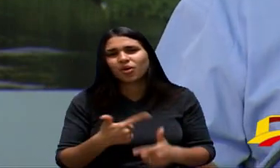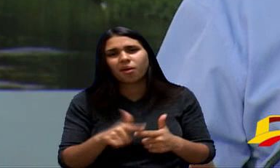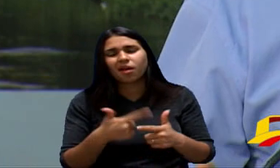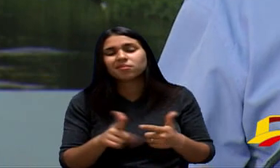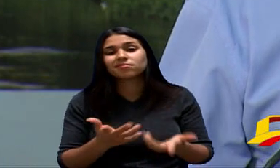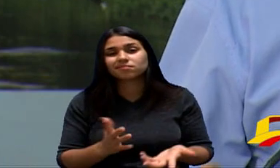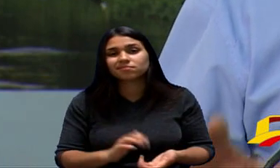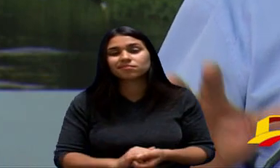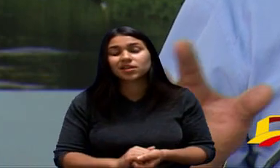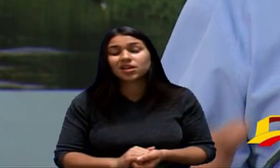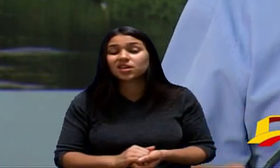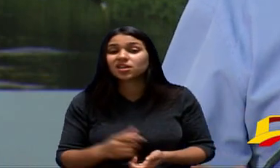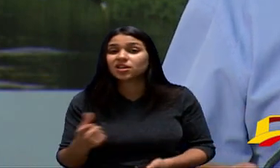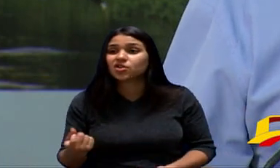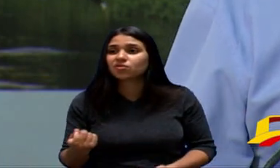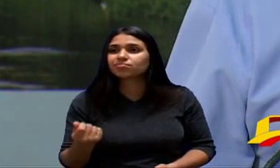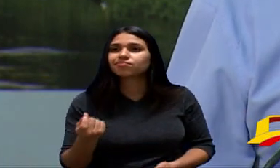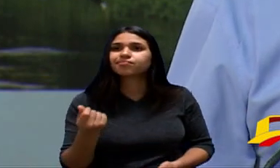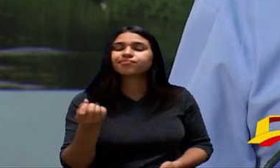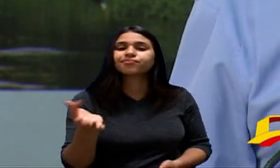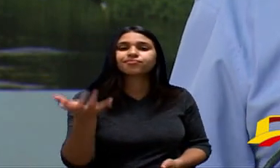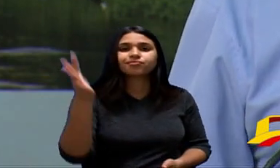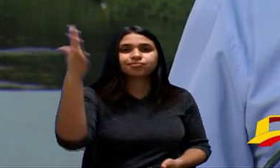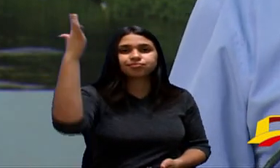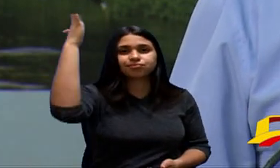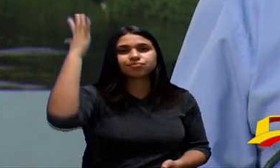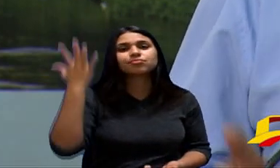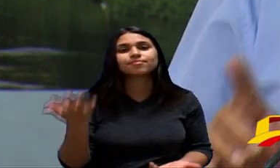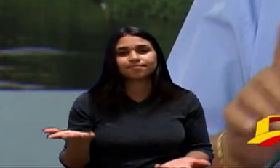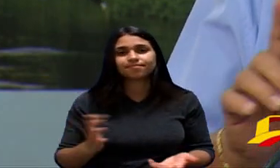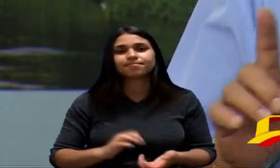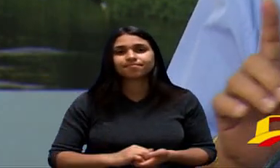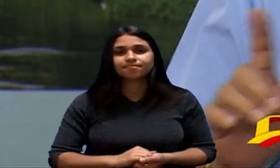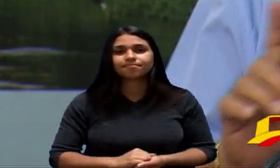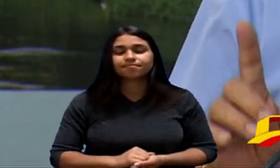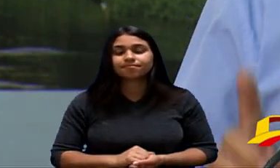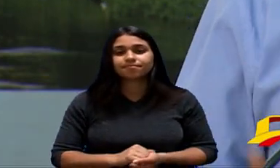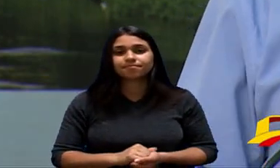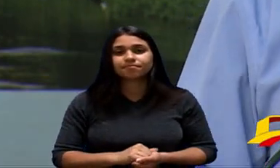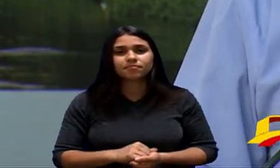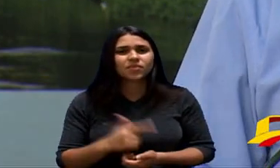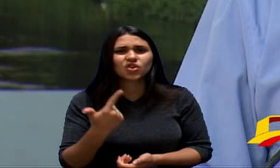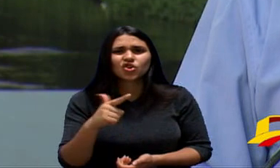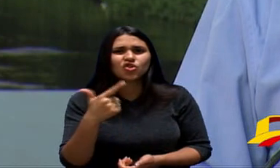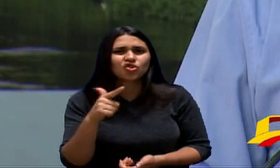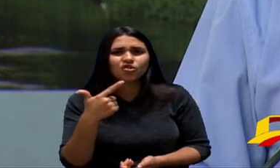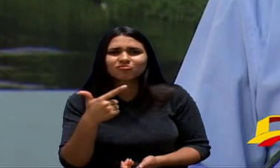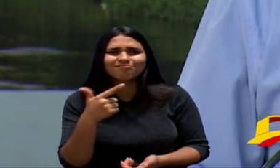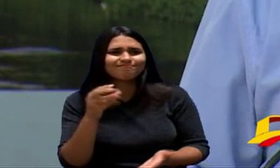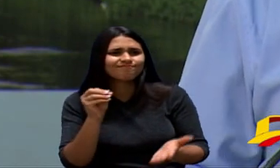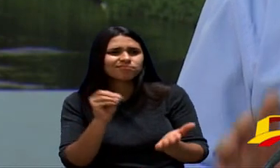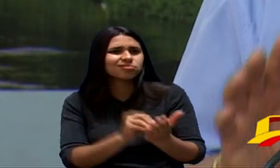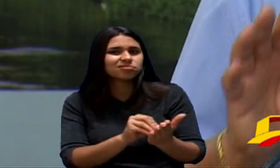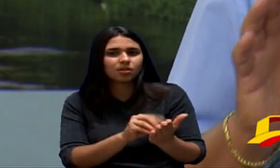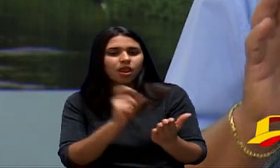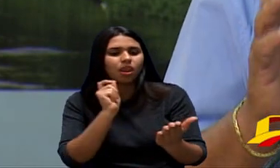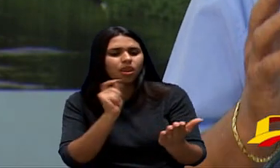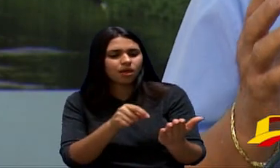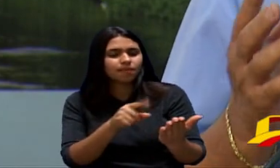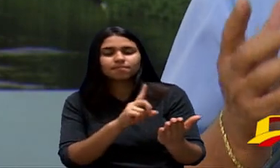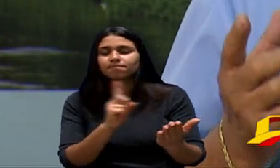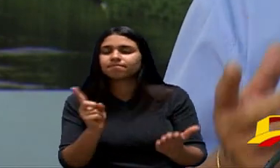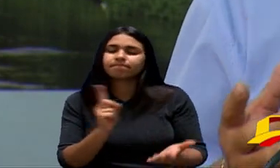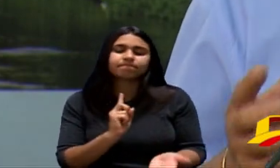Faz O Preço Do Combustível Chegar Aonde Está Chegando Então Não Existe Justificativa Para Isso É